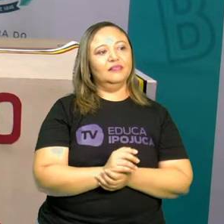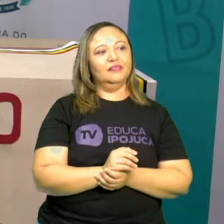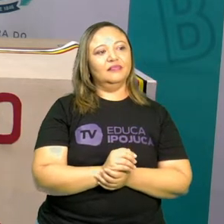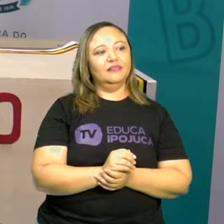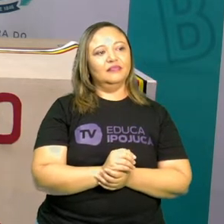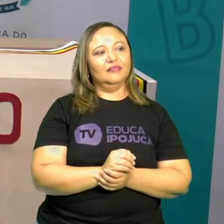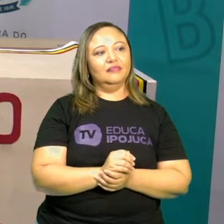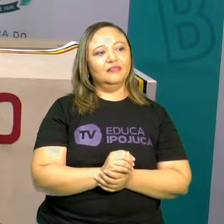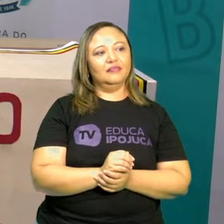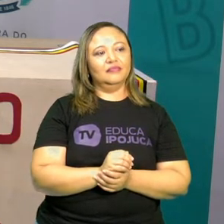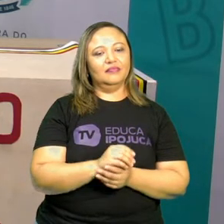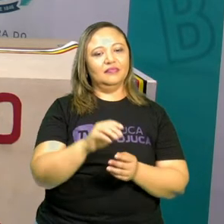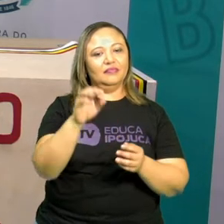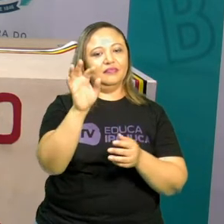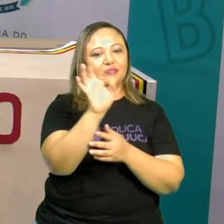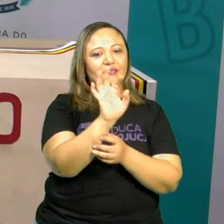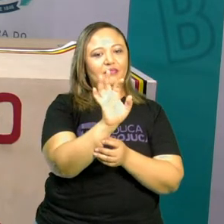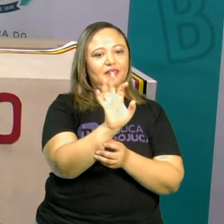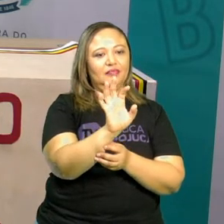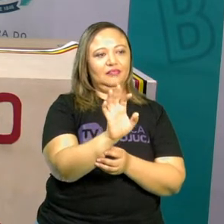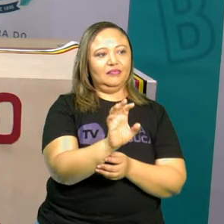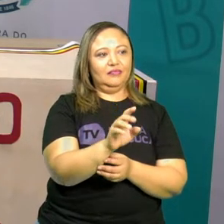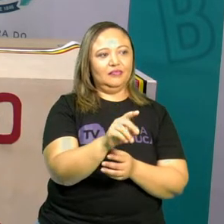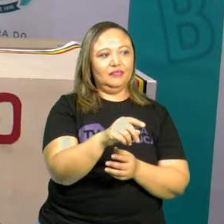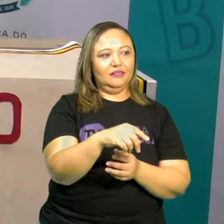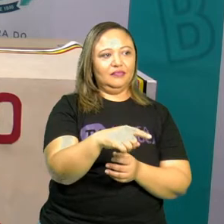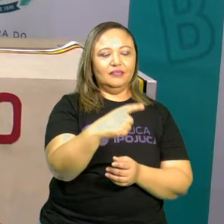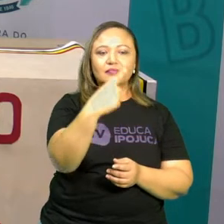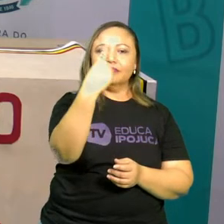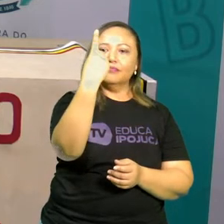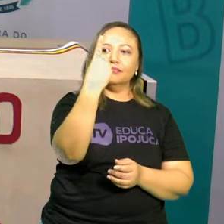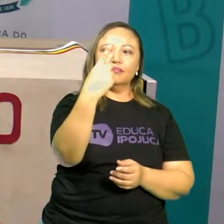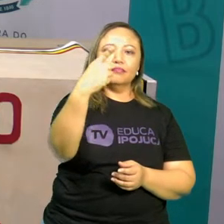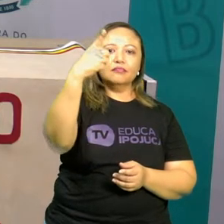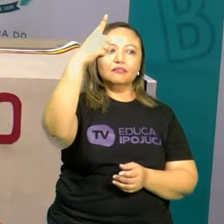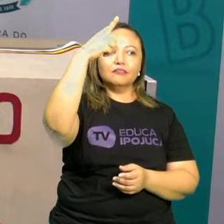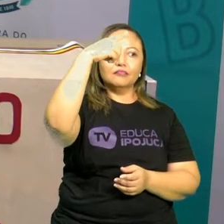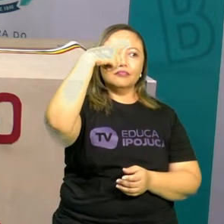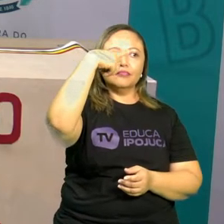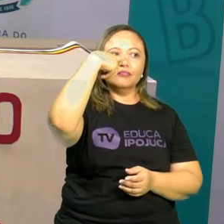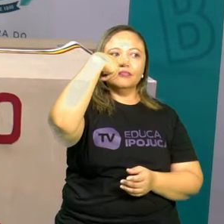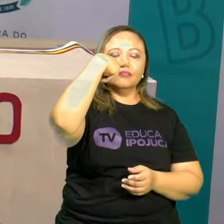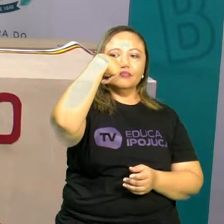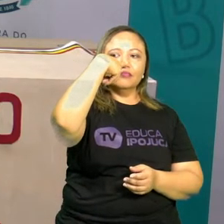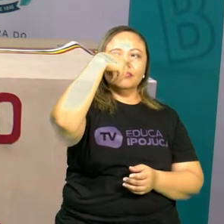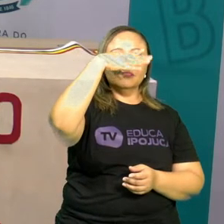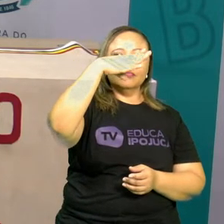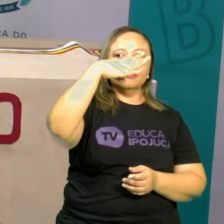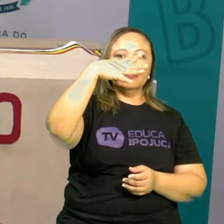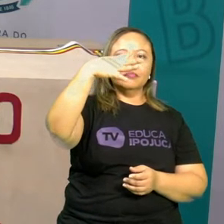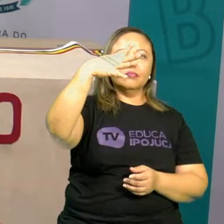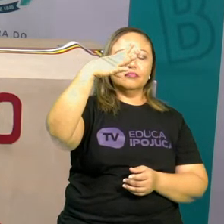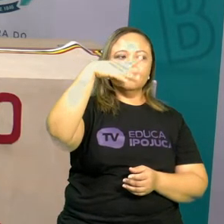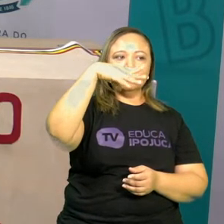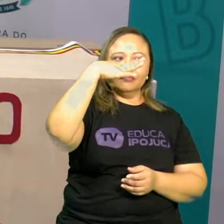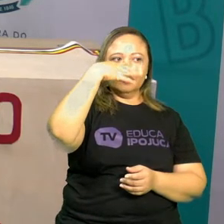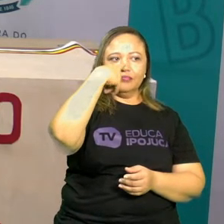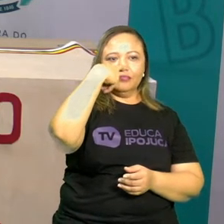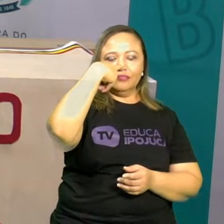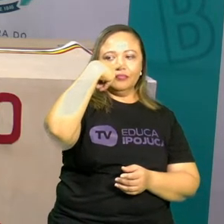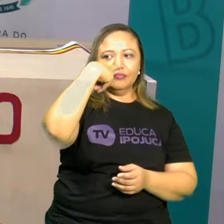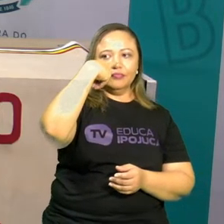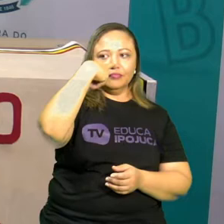Colocar a mão na pontinha do nariz. Coloca aí, ó. A mãozinha na